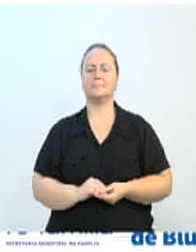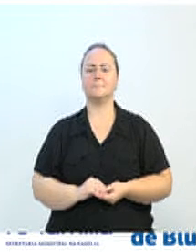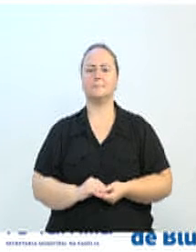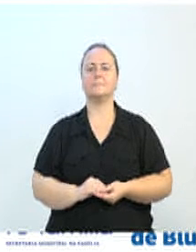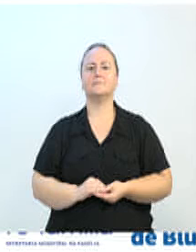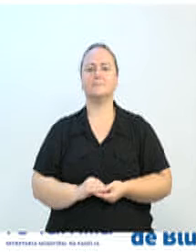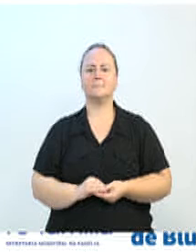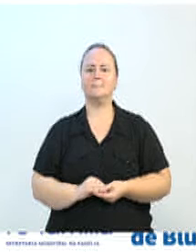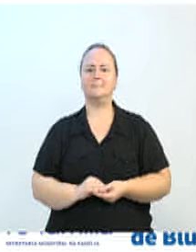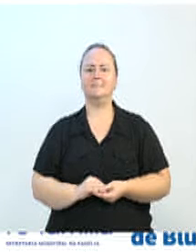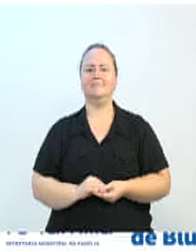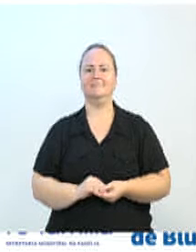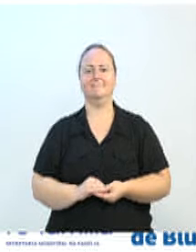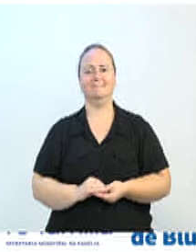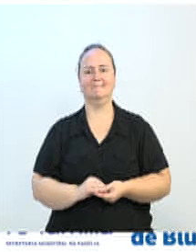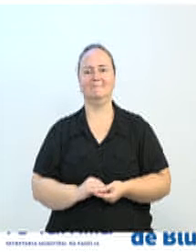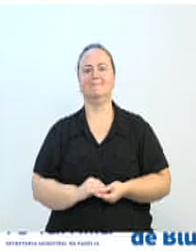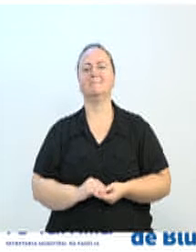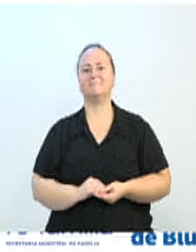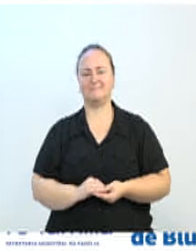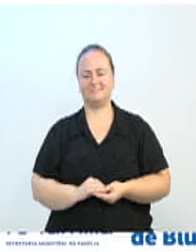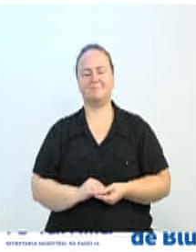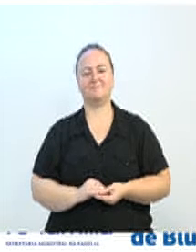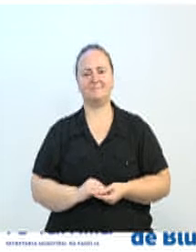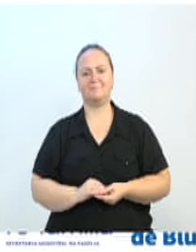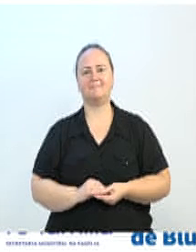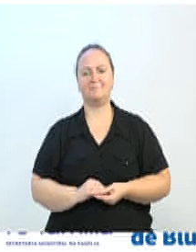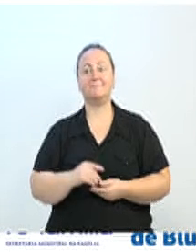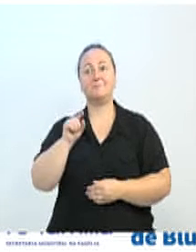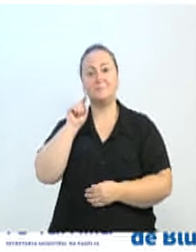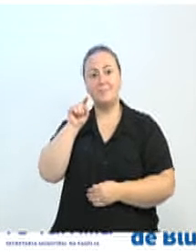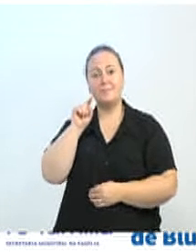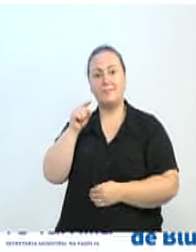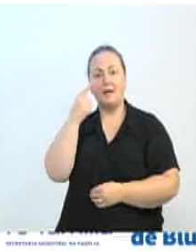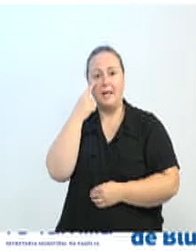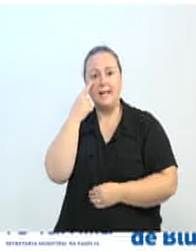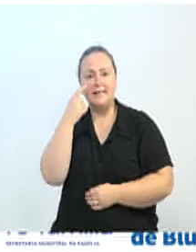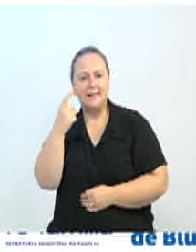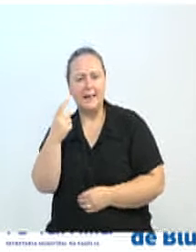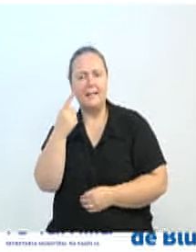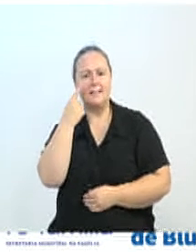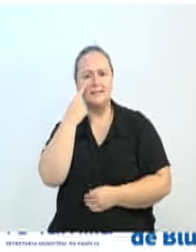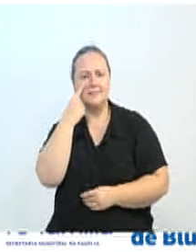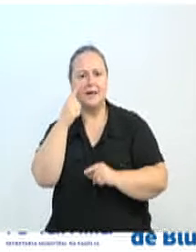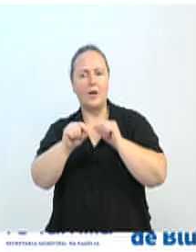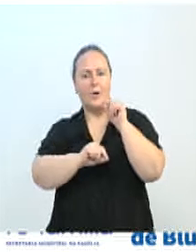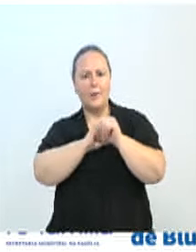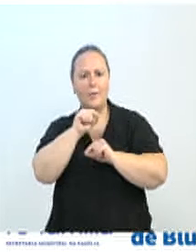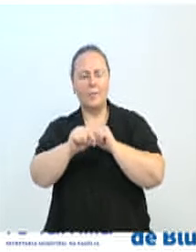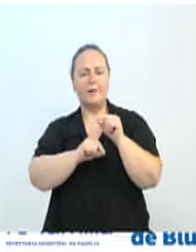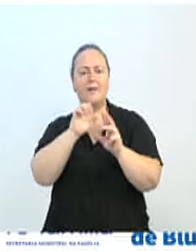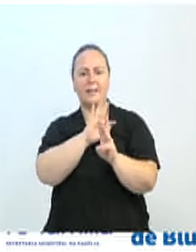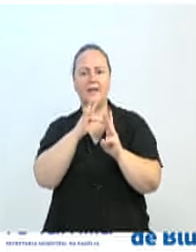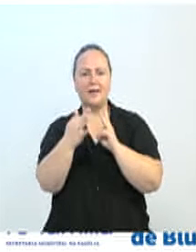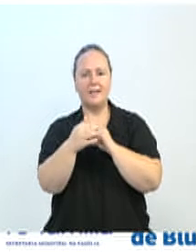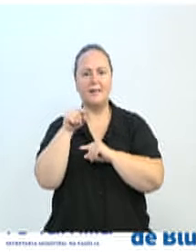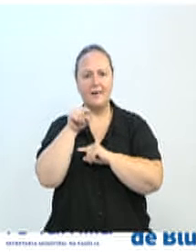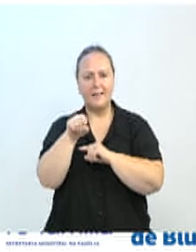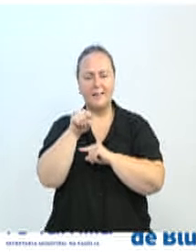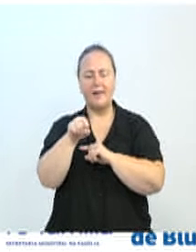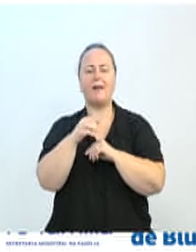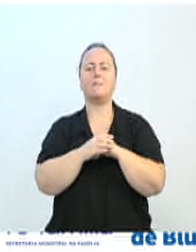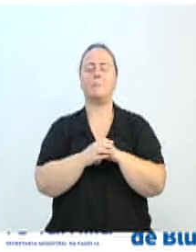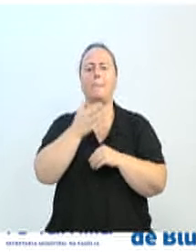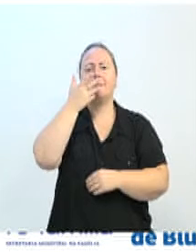Enfim, quem quiser saber mais sobre as atividades oferecidas no programa ProIdoso, criança e adolescente, ou